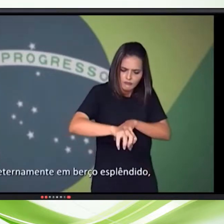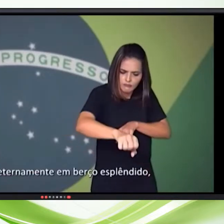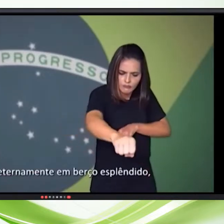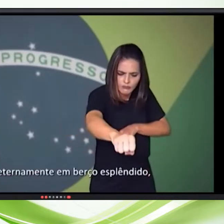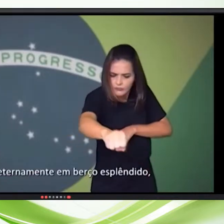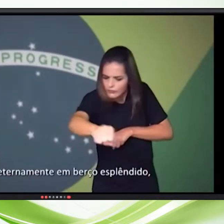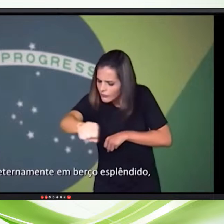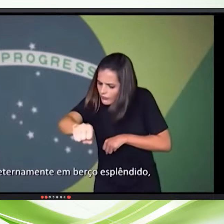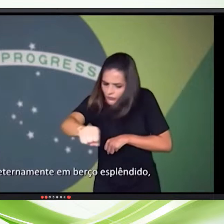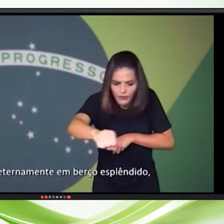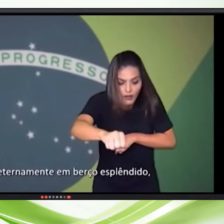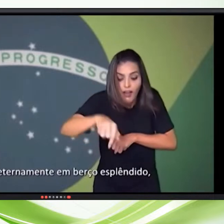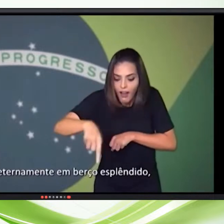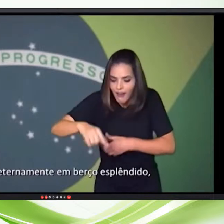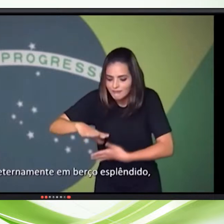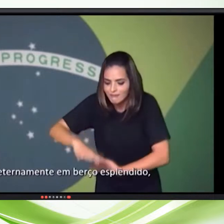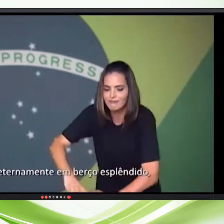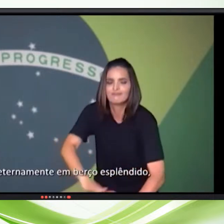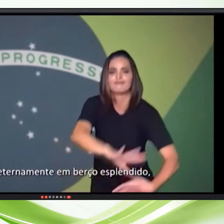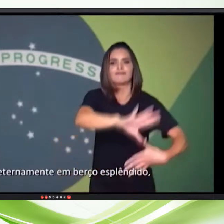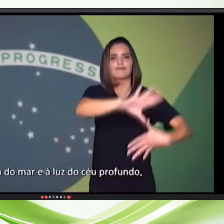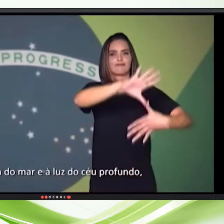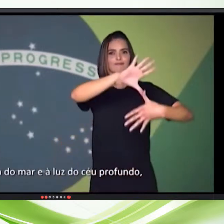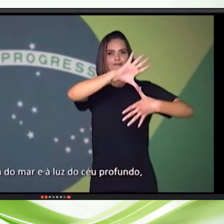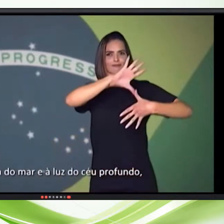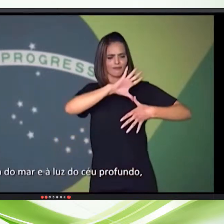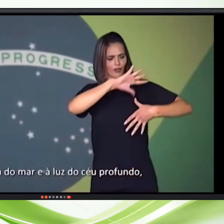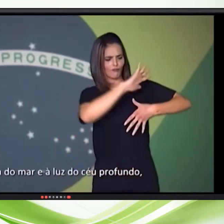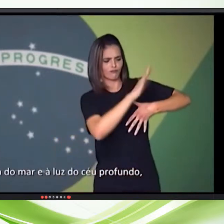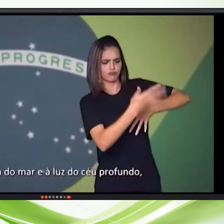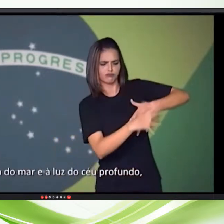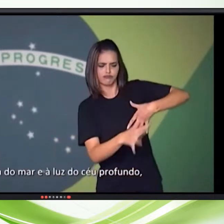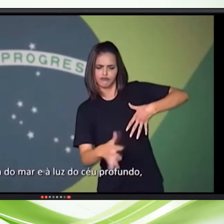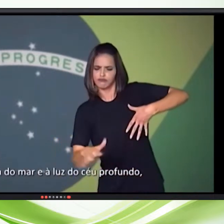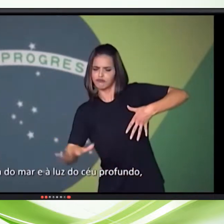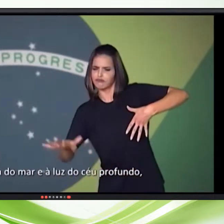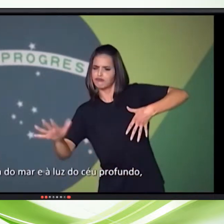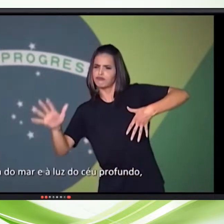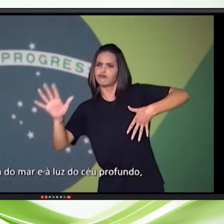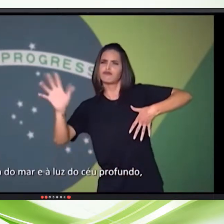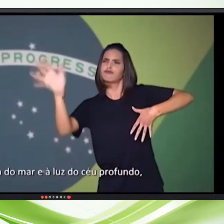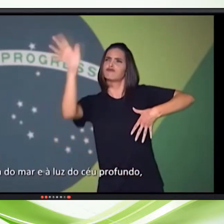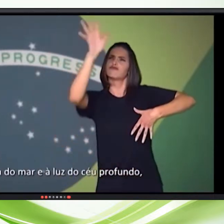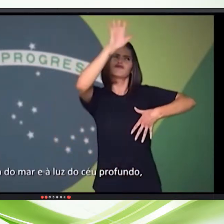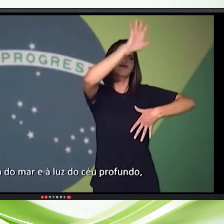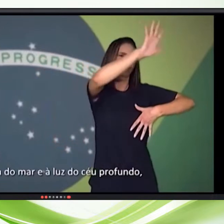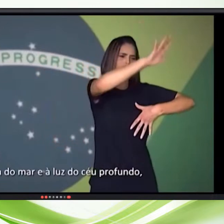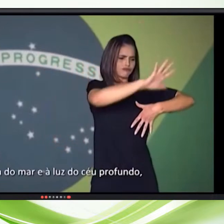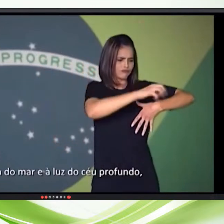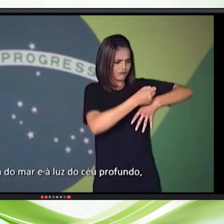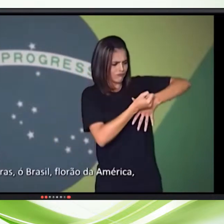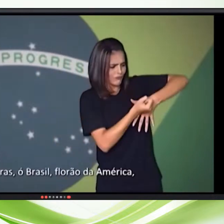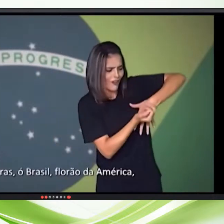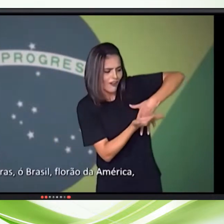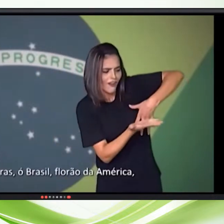Vendado eternamente, verso esplêndido Ao som do mar e a luz do céu profundo